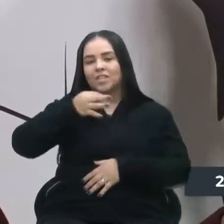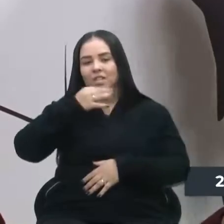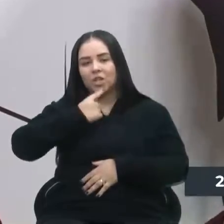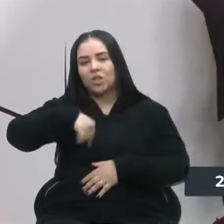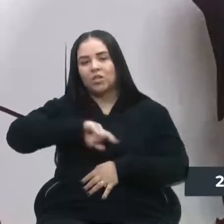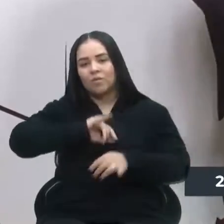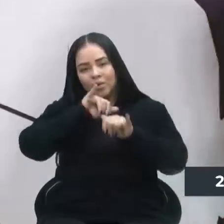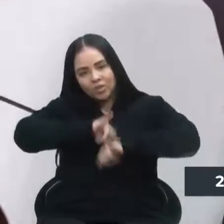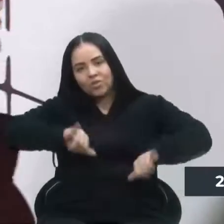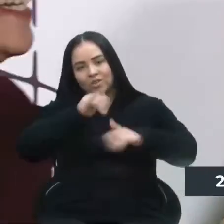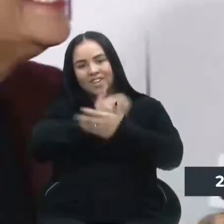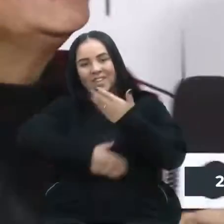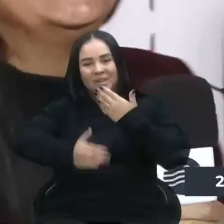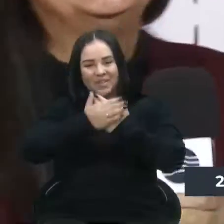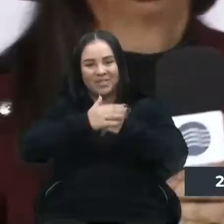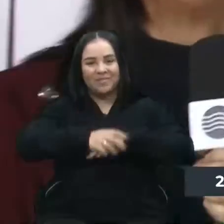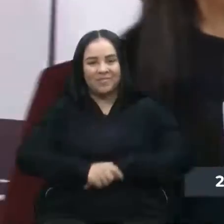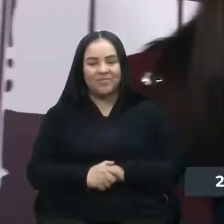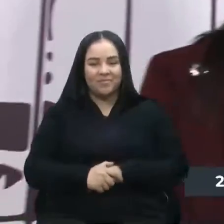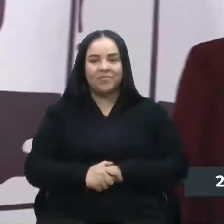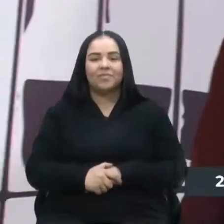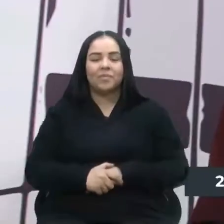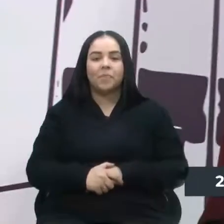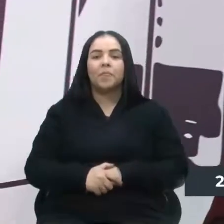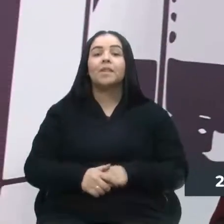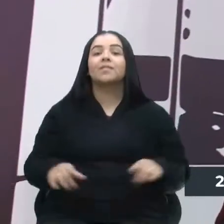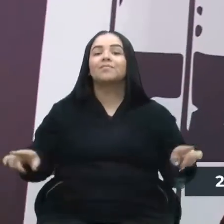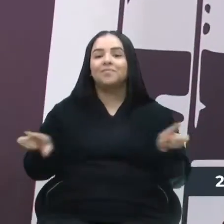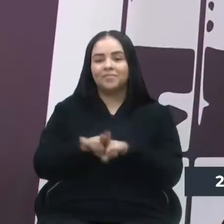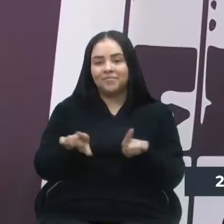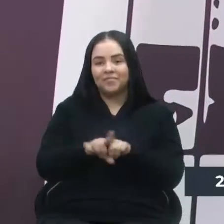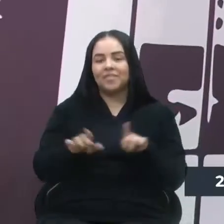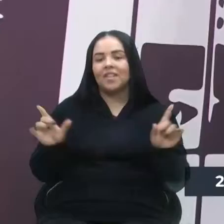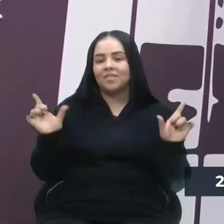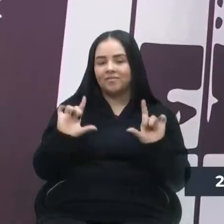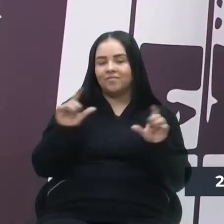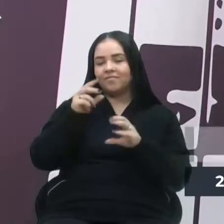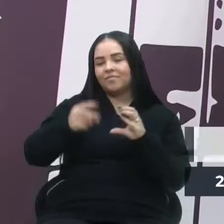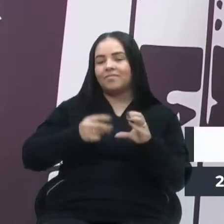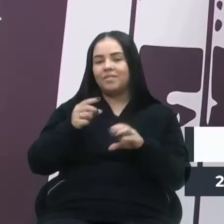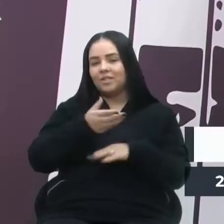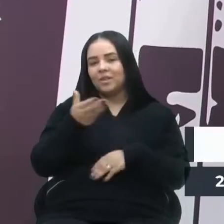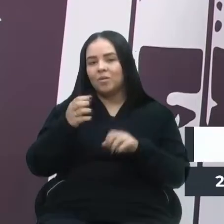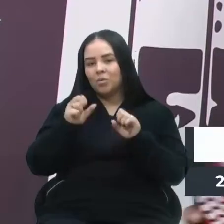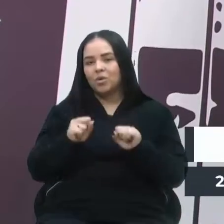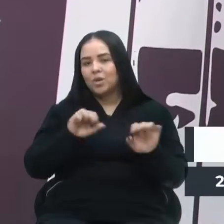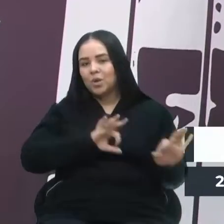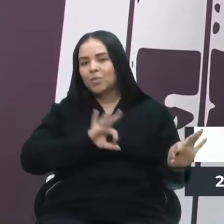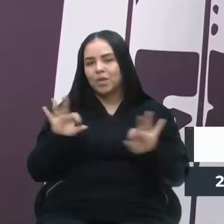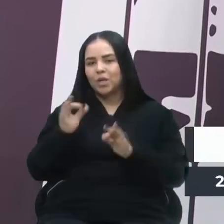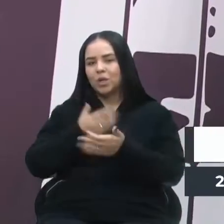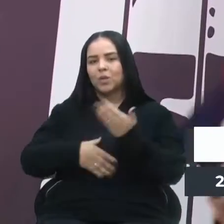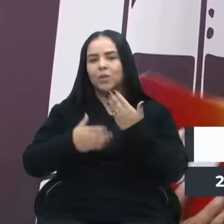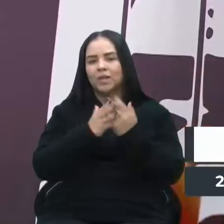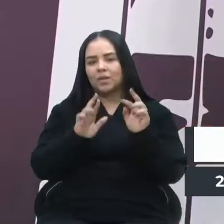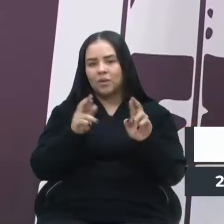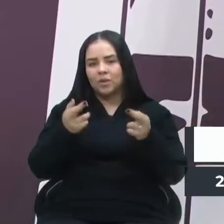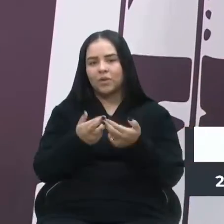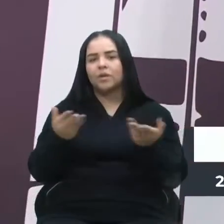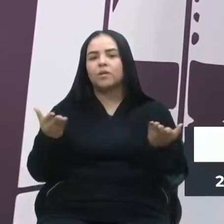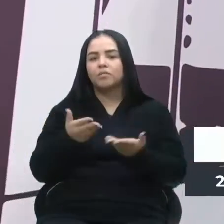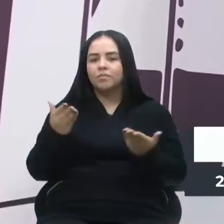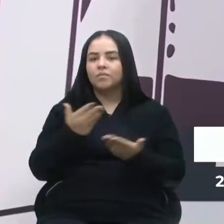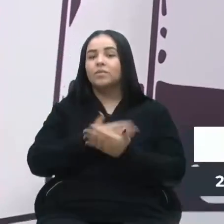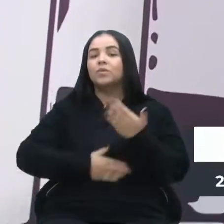programação. Obrigada. E também na TV Câmara, no YouTube, você pode acompanhar toda a sessão de hoje, tudo o que